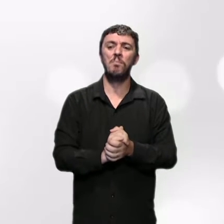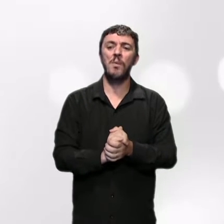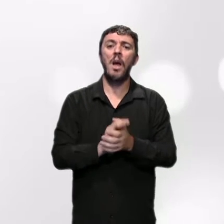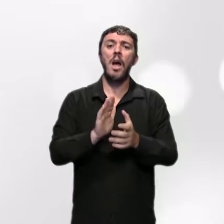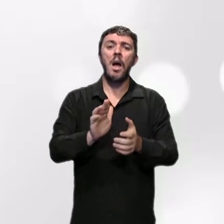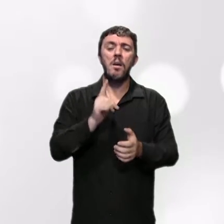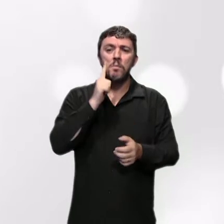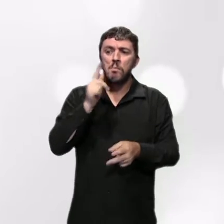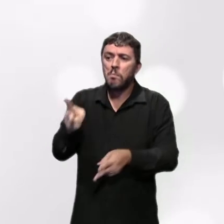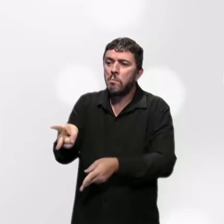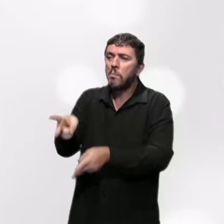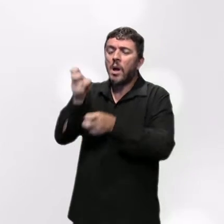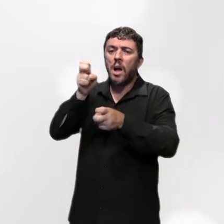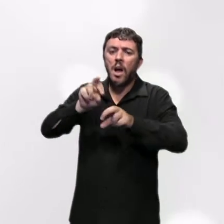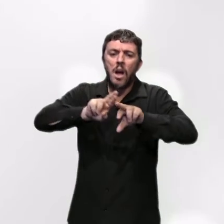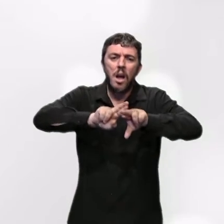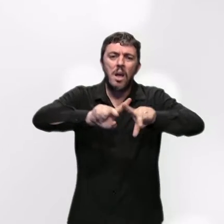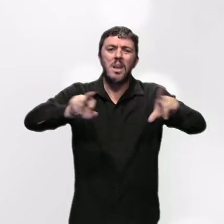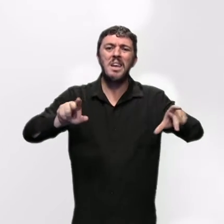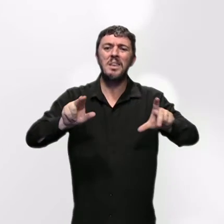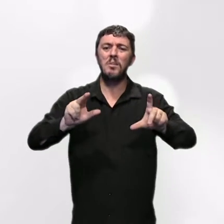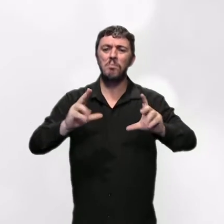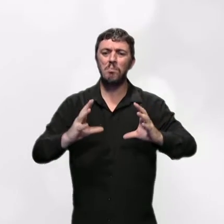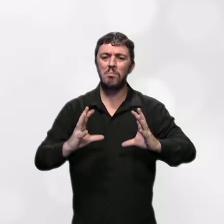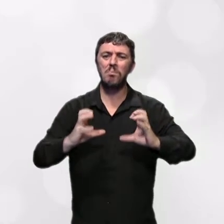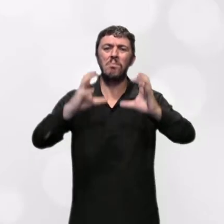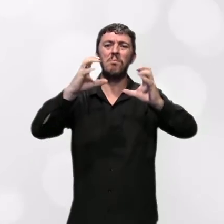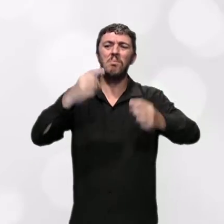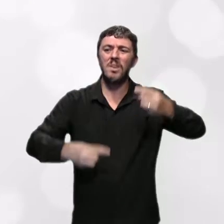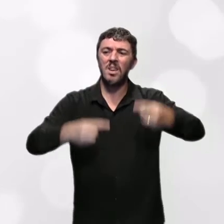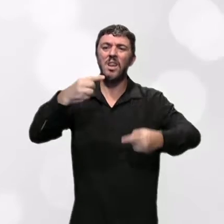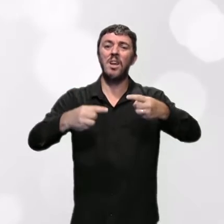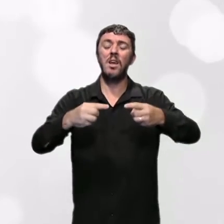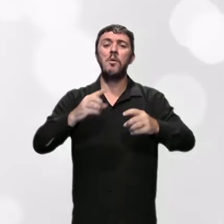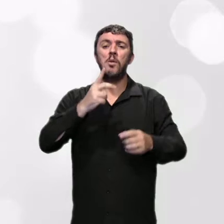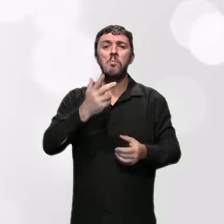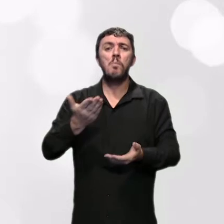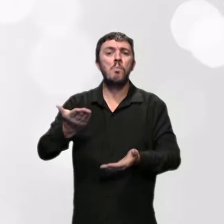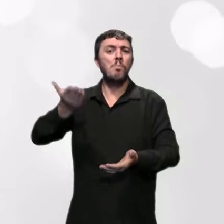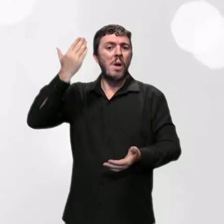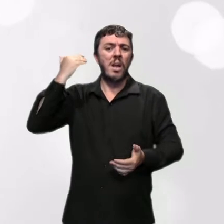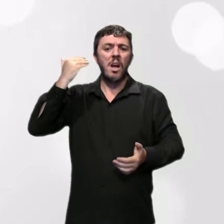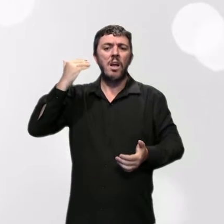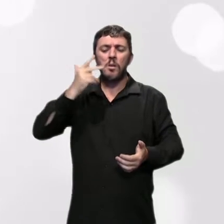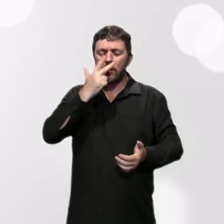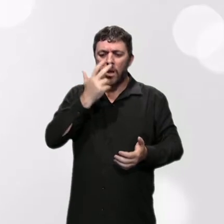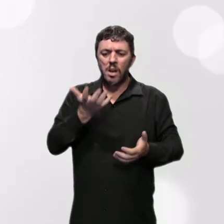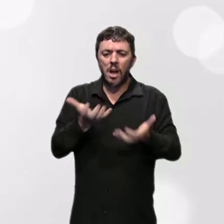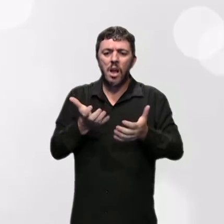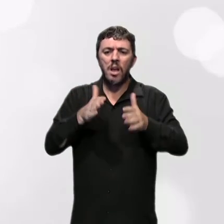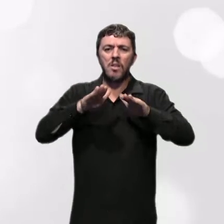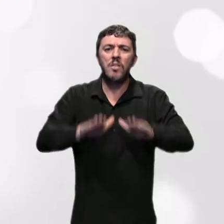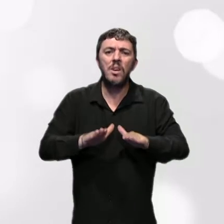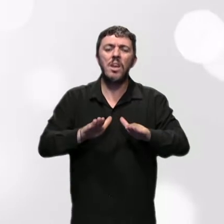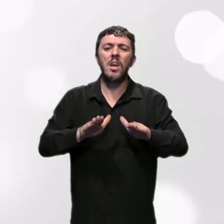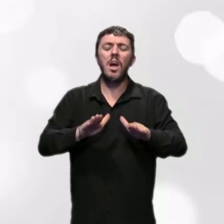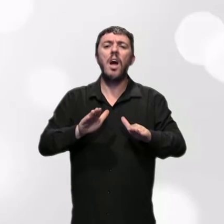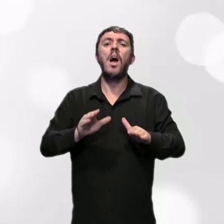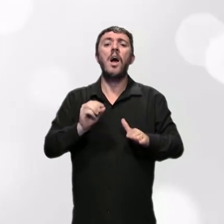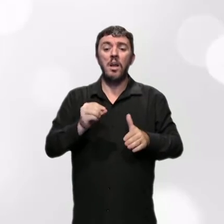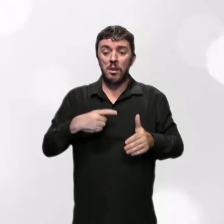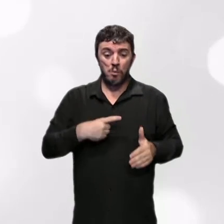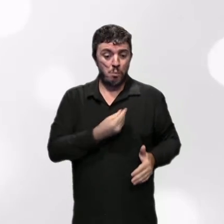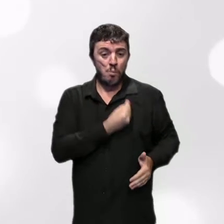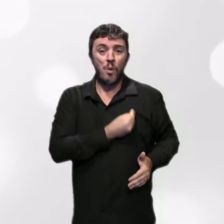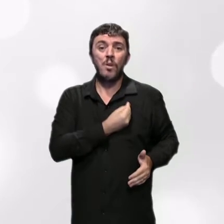Perceberás distintamente o conflito. É o passado, o que tem em ficar, e o presente, que anseia pelo